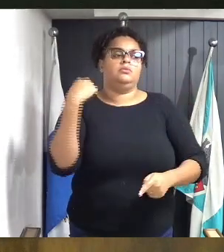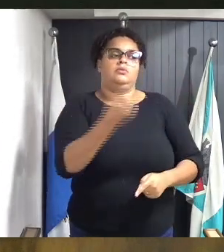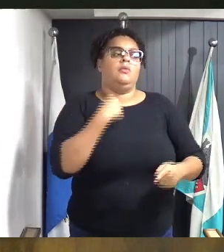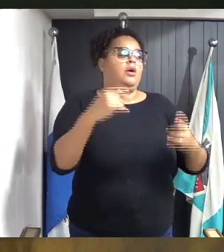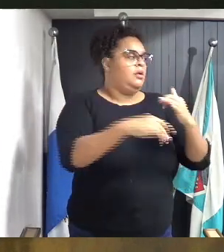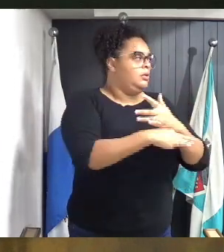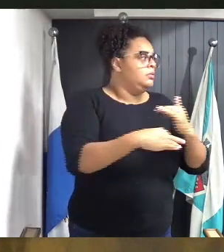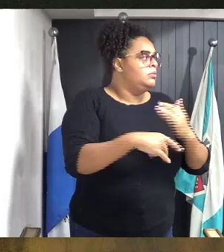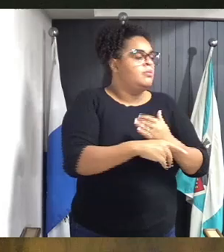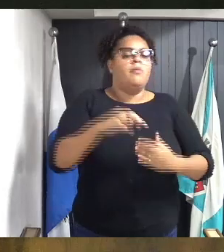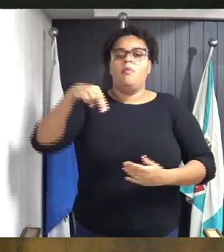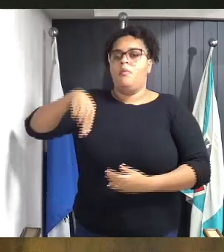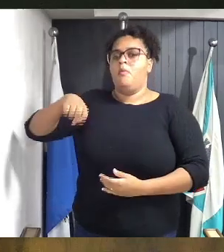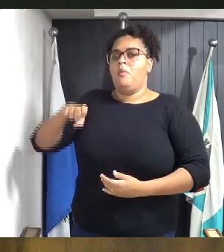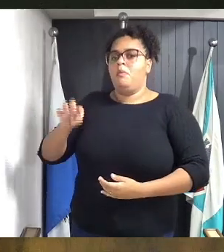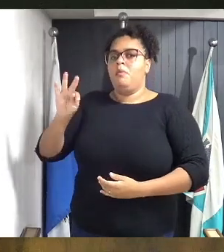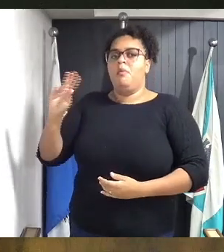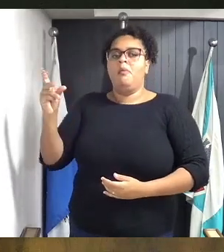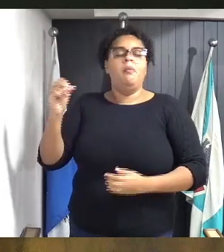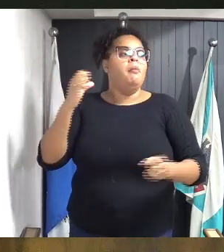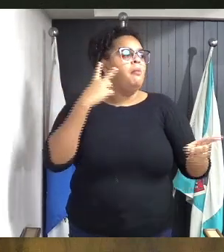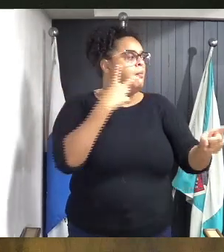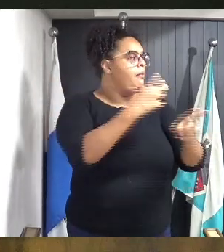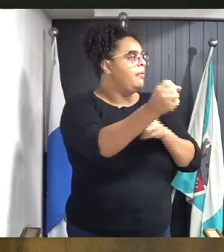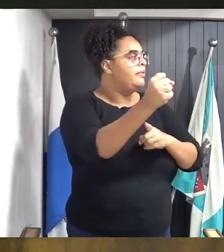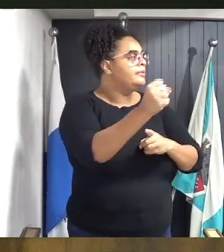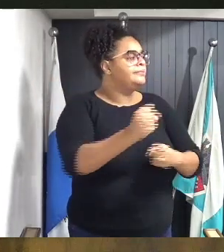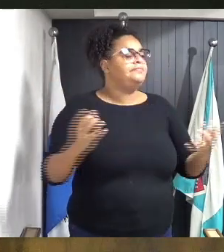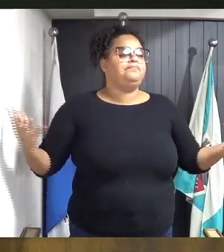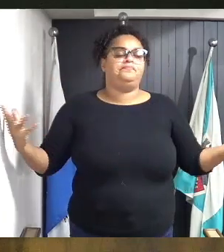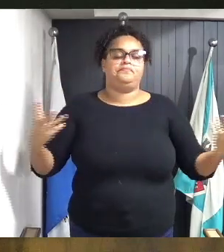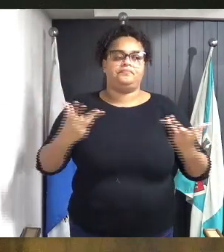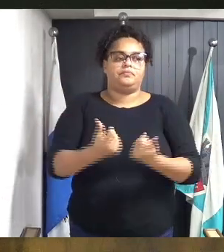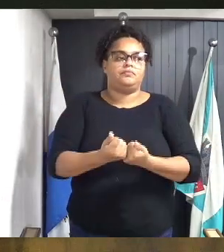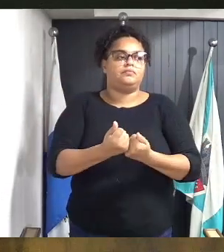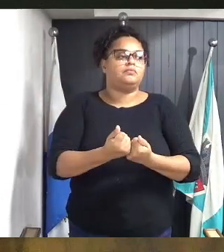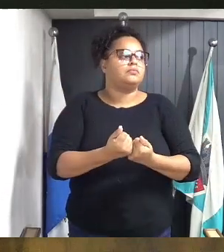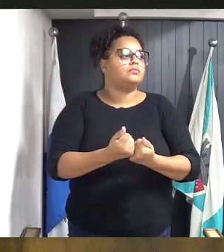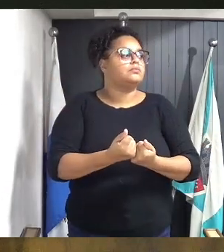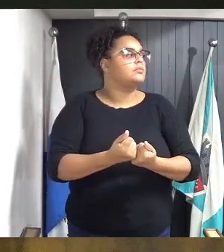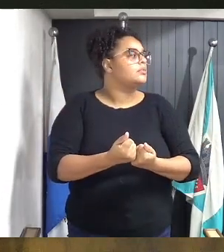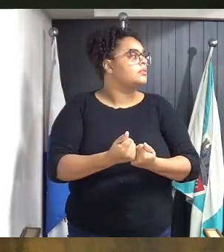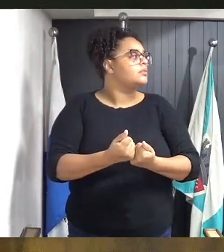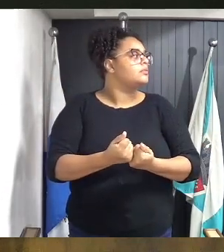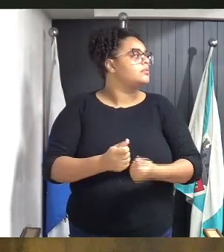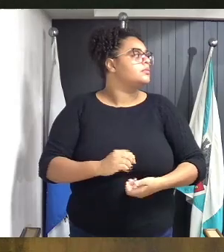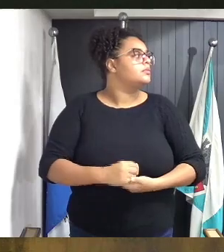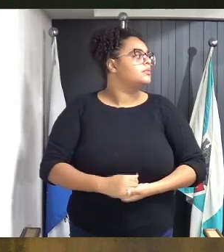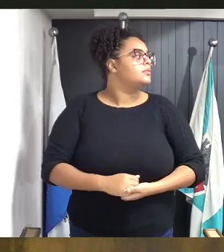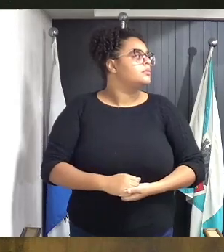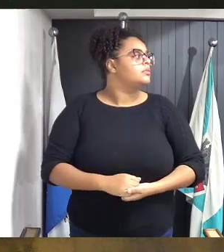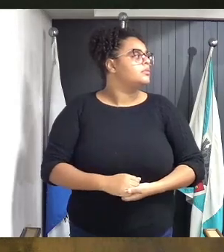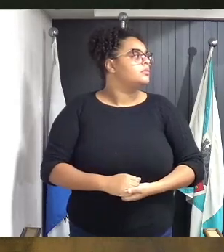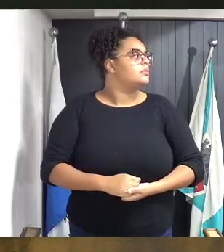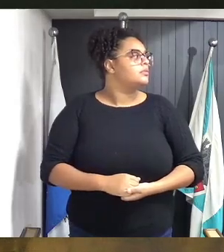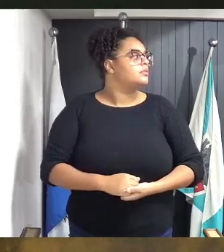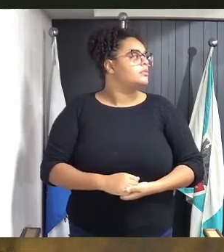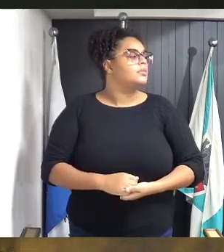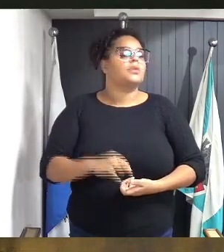Netinho Reis, que teve uma vitória maravilhosa. Foi um campeão, uma